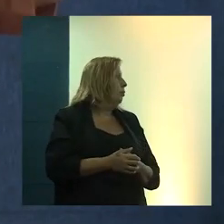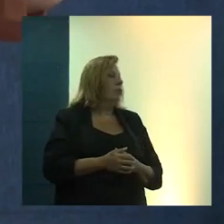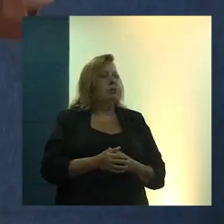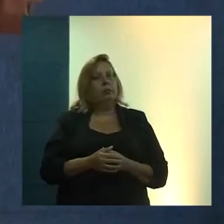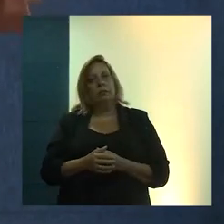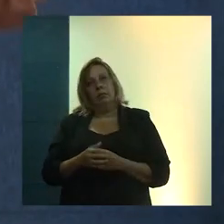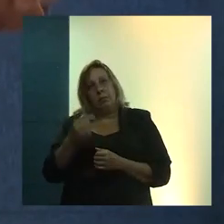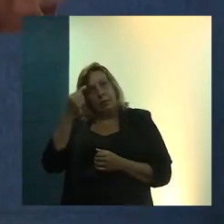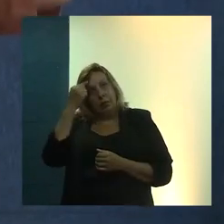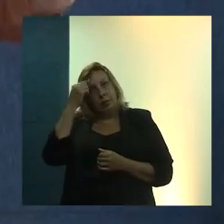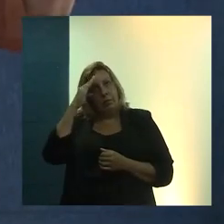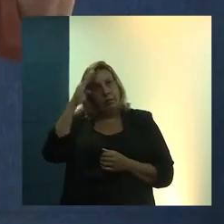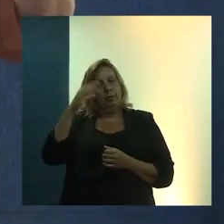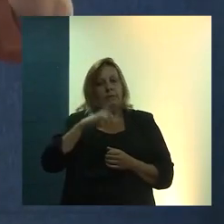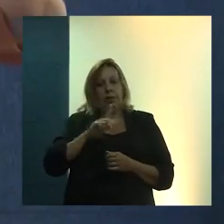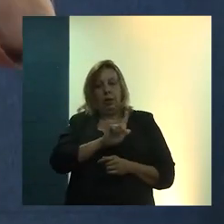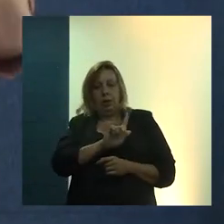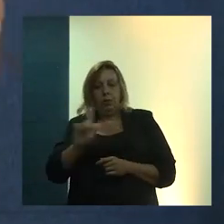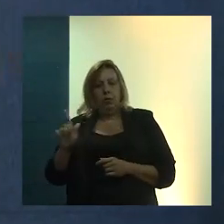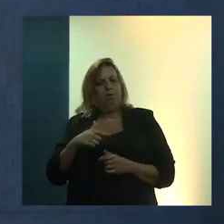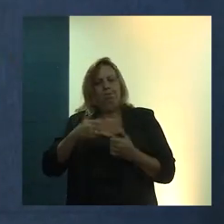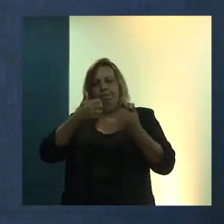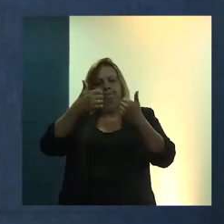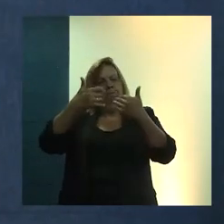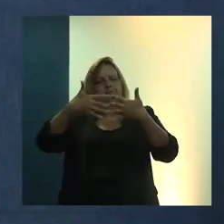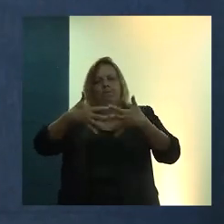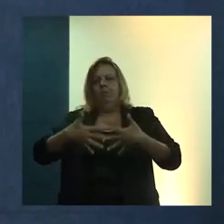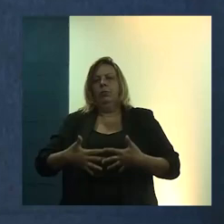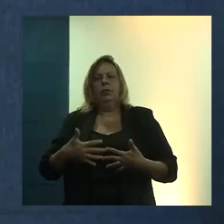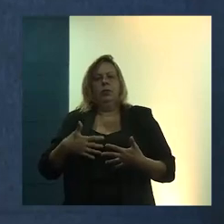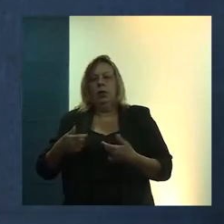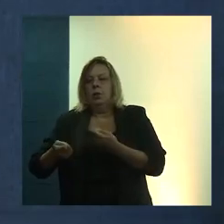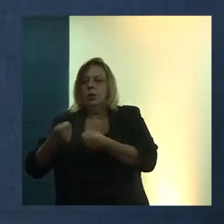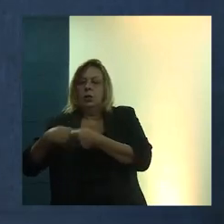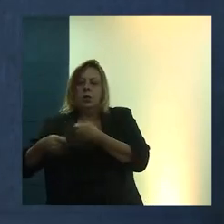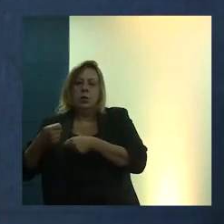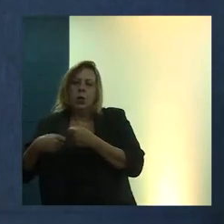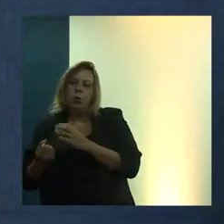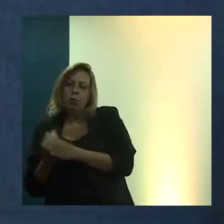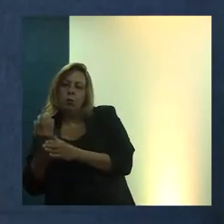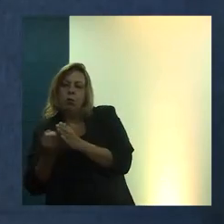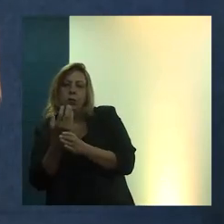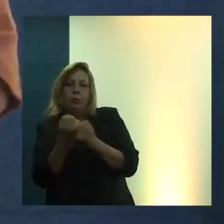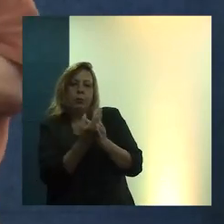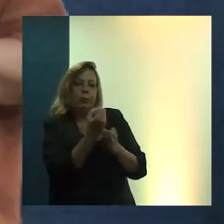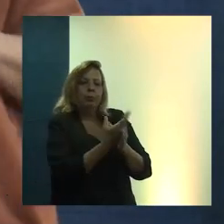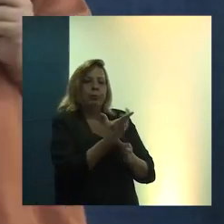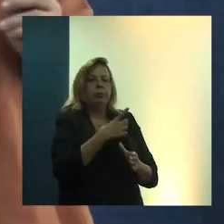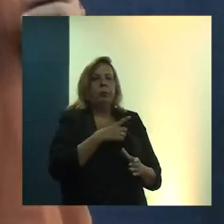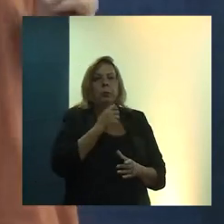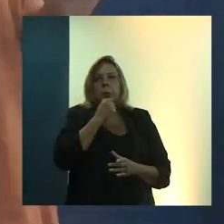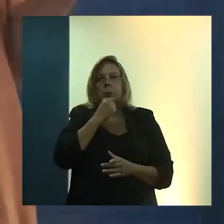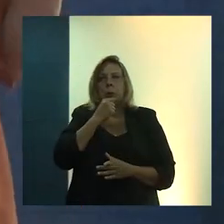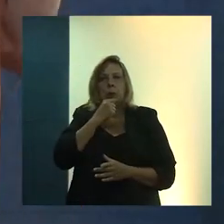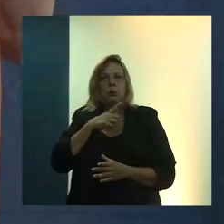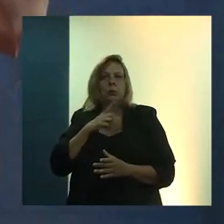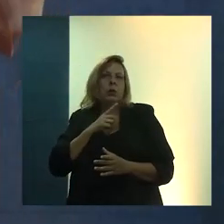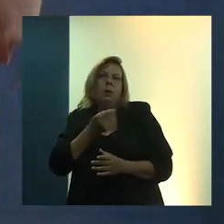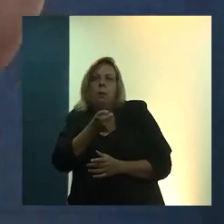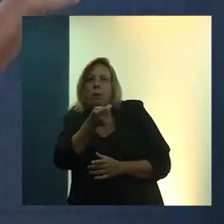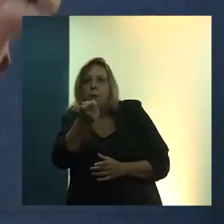graduação, não se trabalhava isso, os escritórios públicos já estavam surgindo, mas eram ainda muito frágeis.